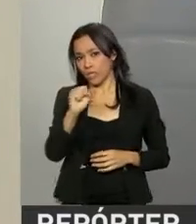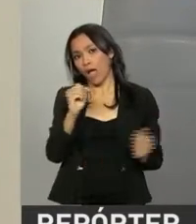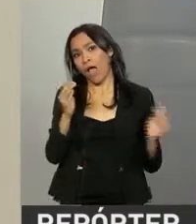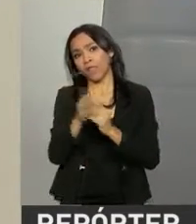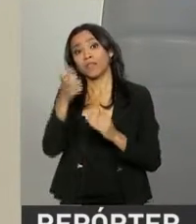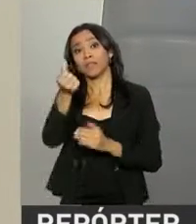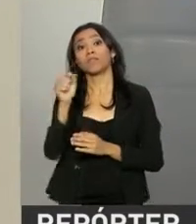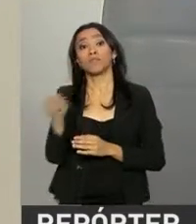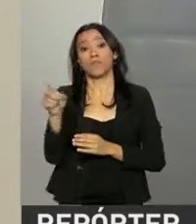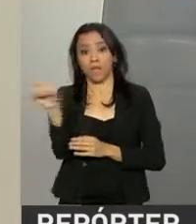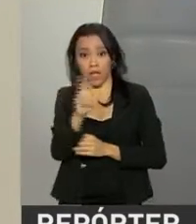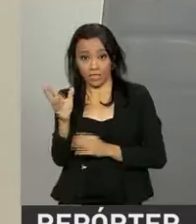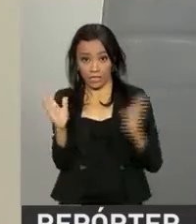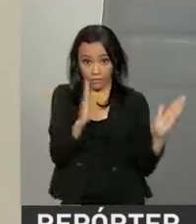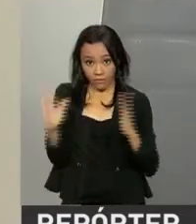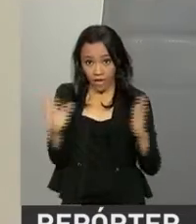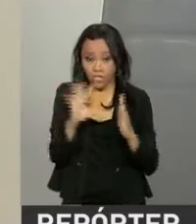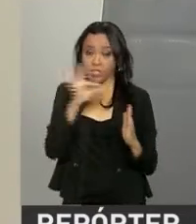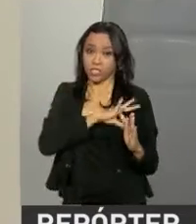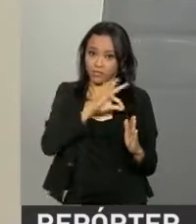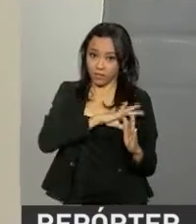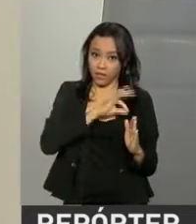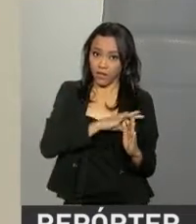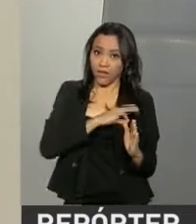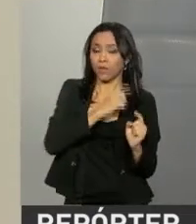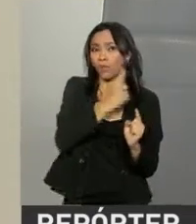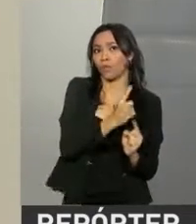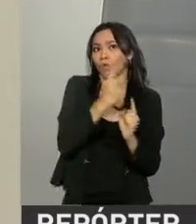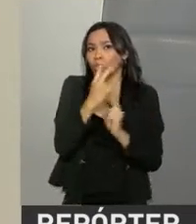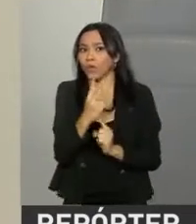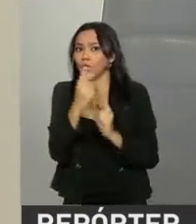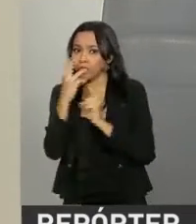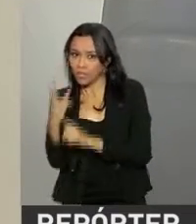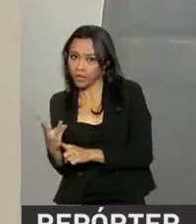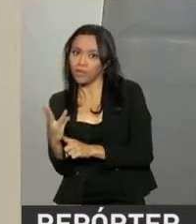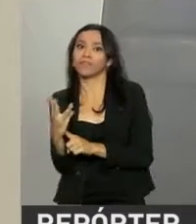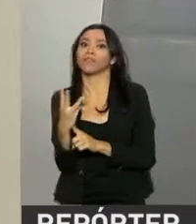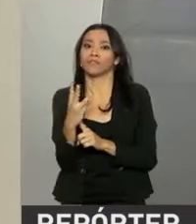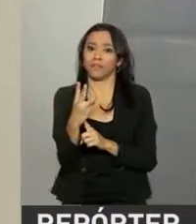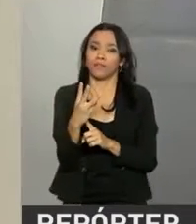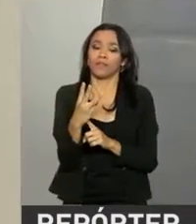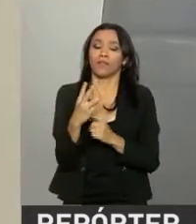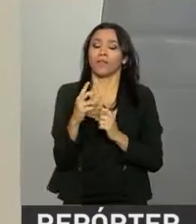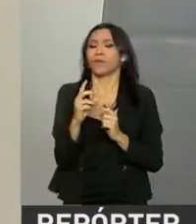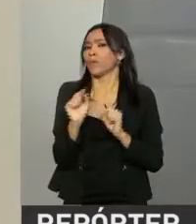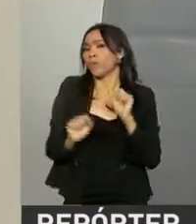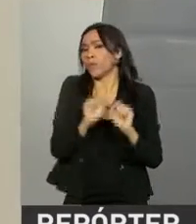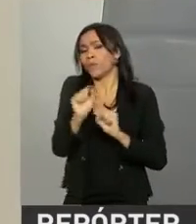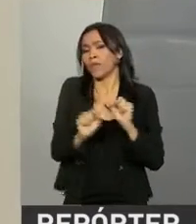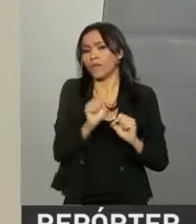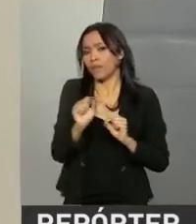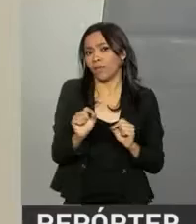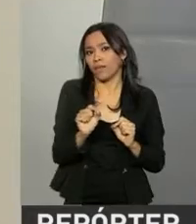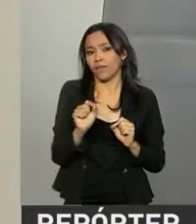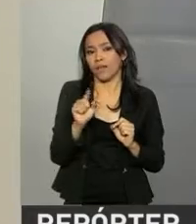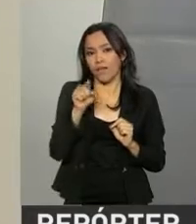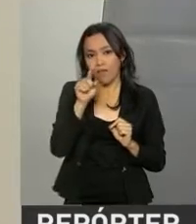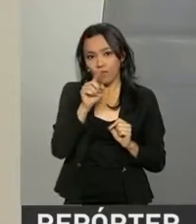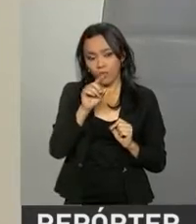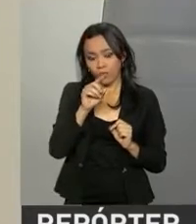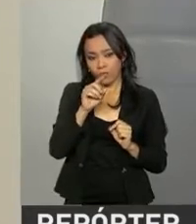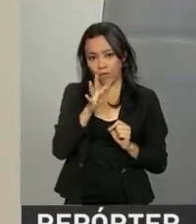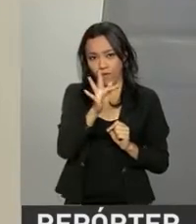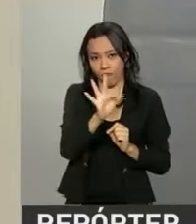Nessa faixa 1,5, 2 e 3, que é o Minha Casa Minha Vida FGTS, o que você tem de diferença do faixa 1